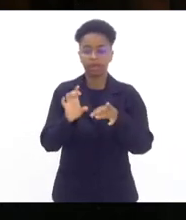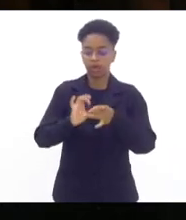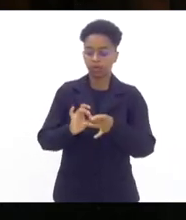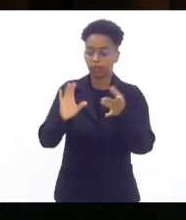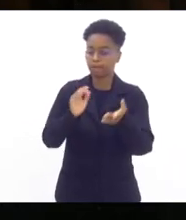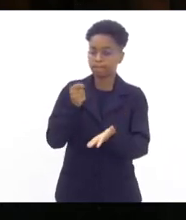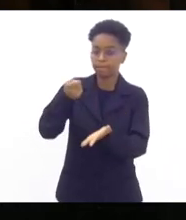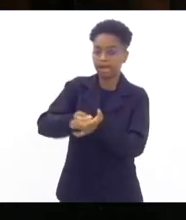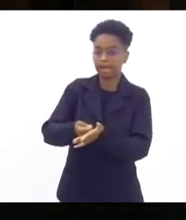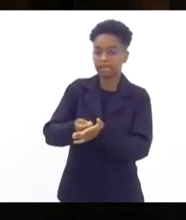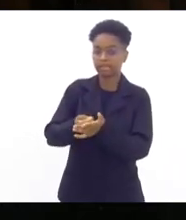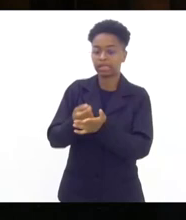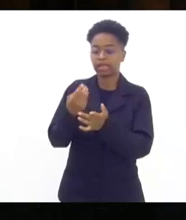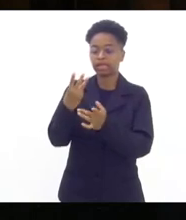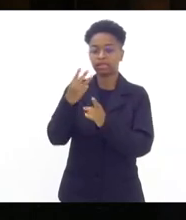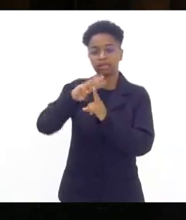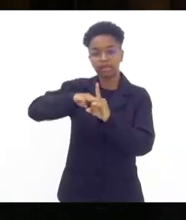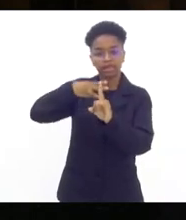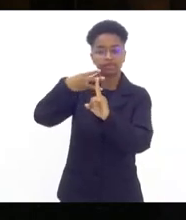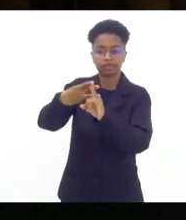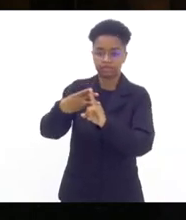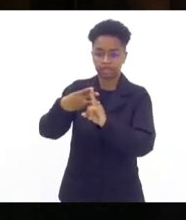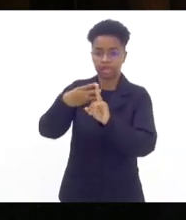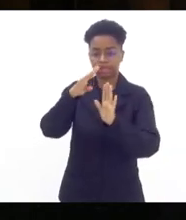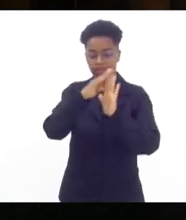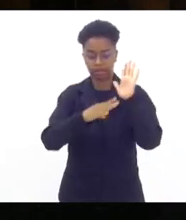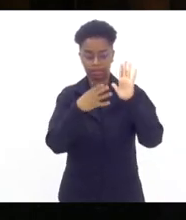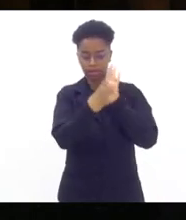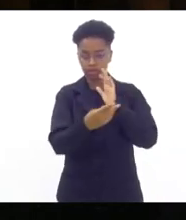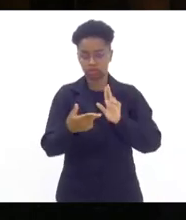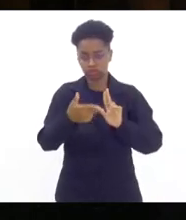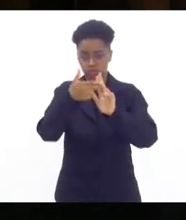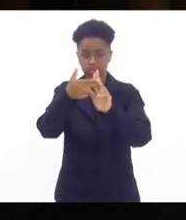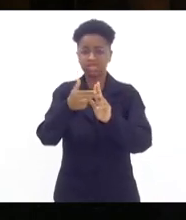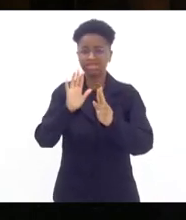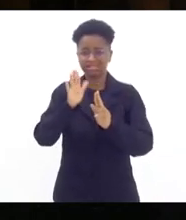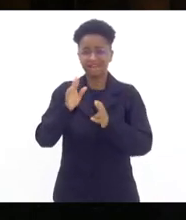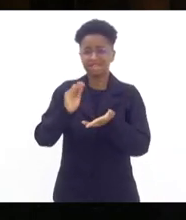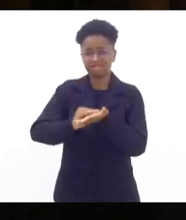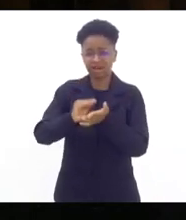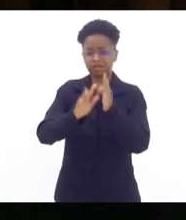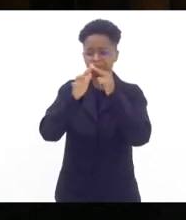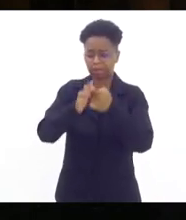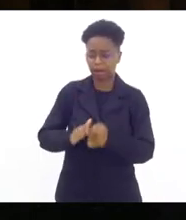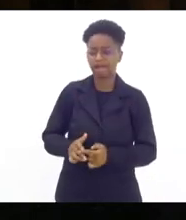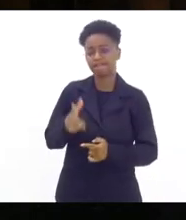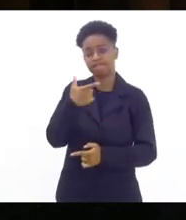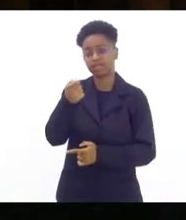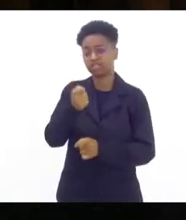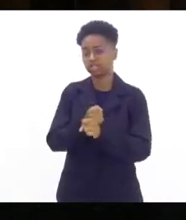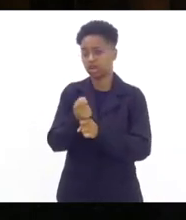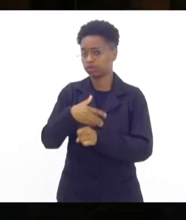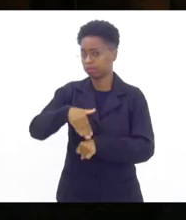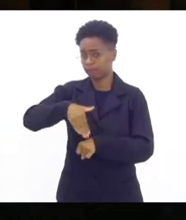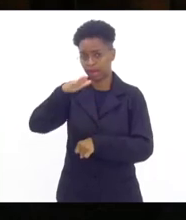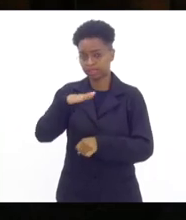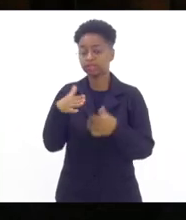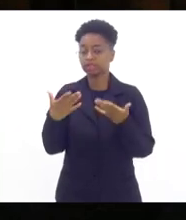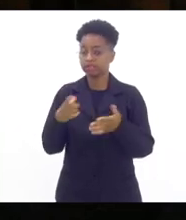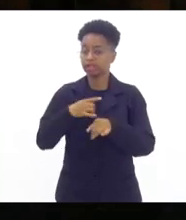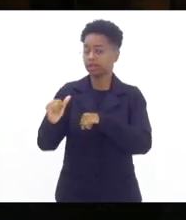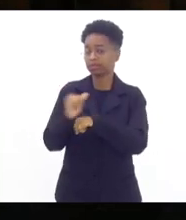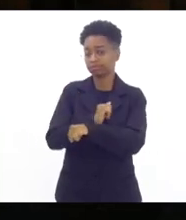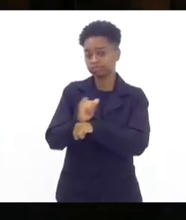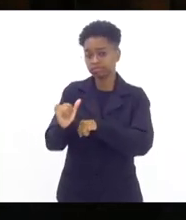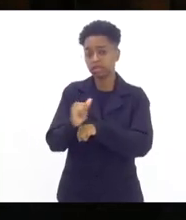pagamento em até três vezes o valor da tabela SUS uma tabela que já não tem reajuste há mais de 20 anos então criando um instrumento